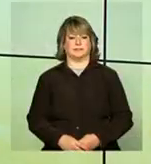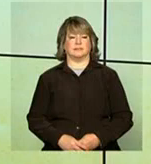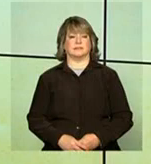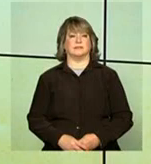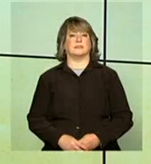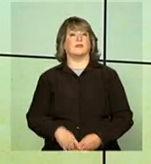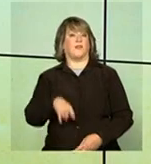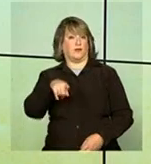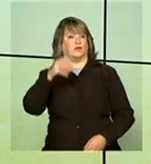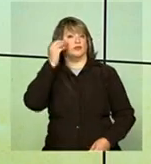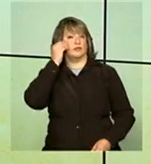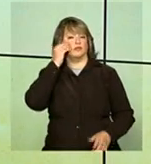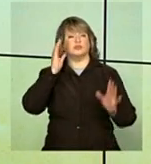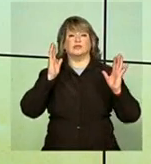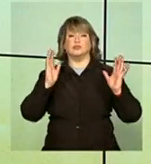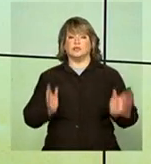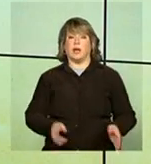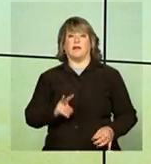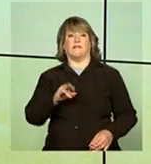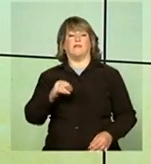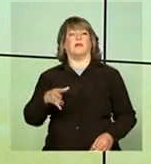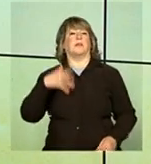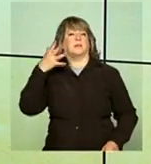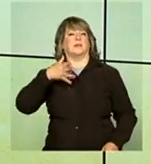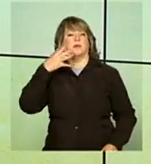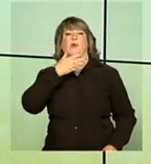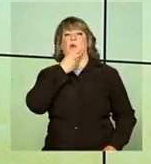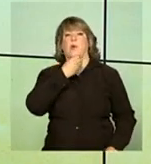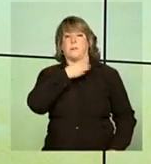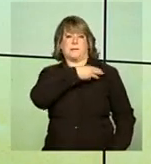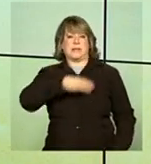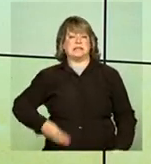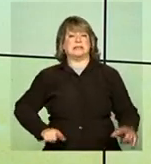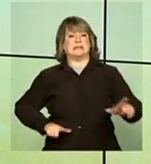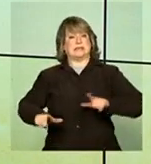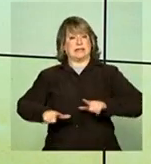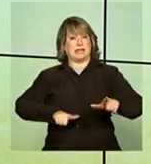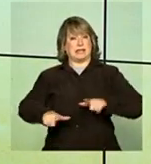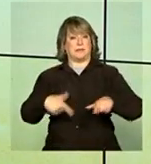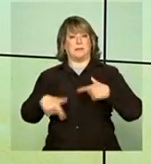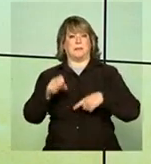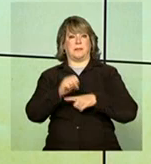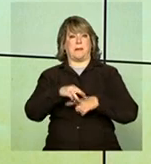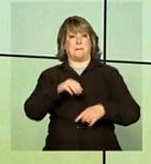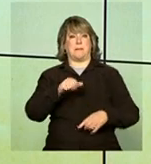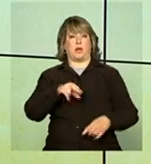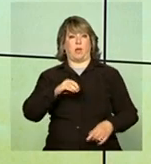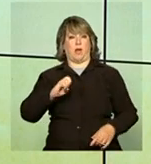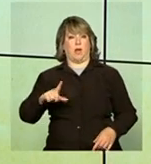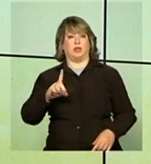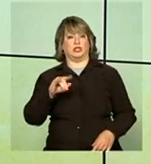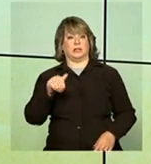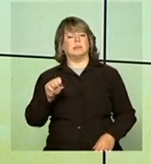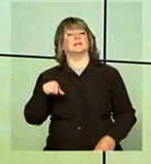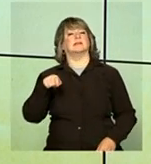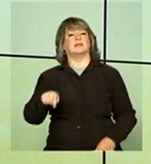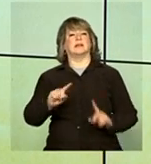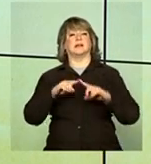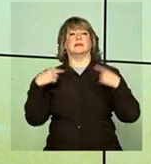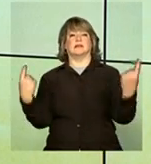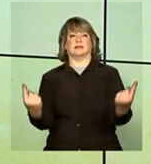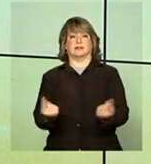Você acompanhou ao vivo o discurso do ministro do Trabalho e Emprego, Manuel Dias, durante a